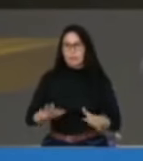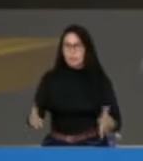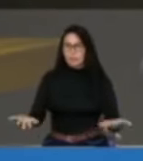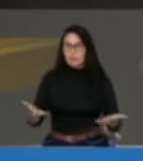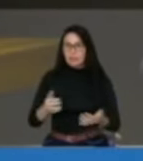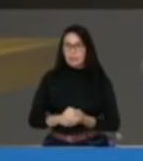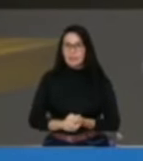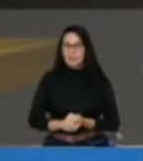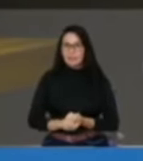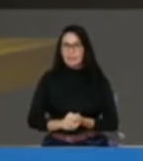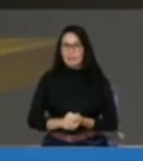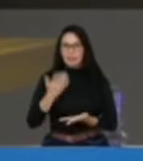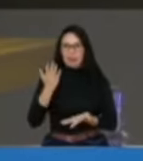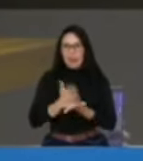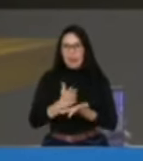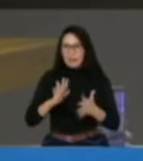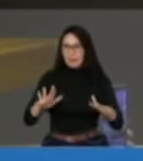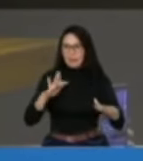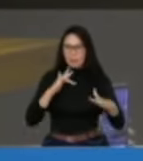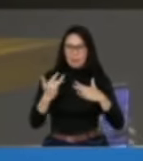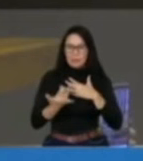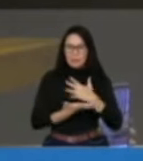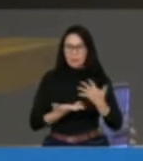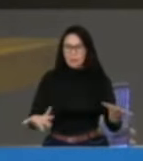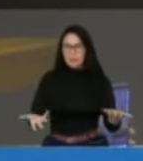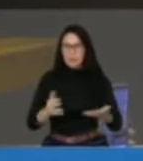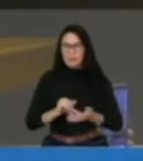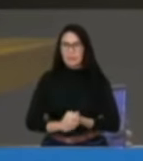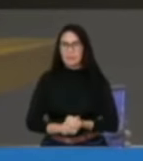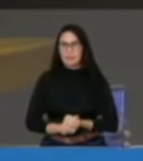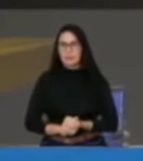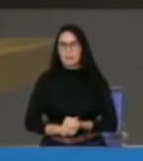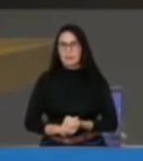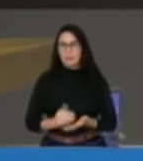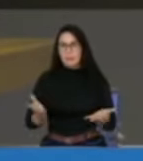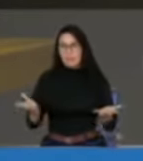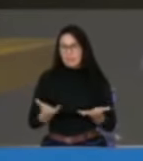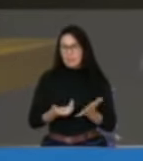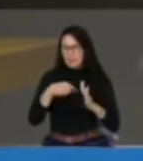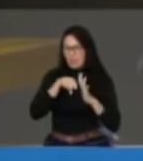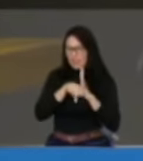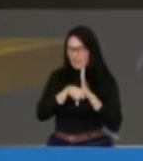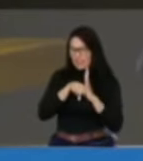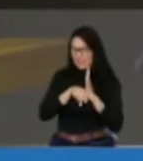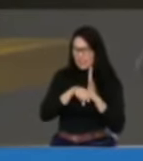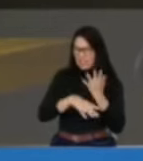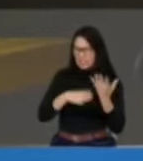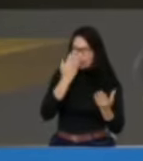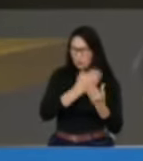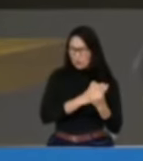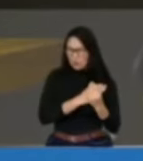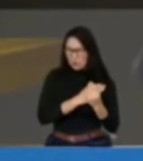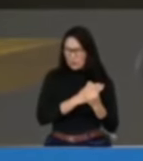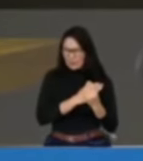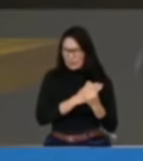nas redes sociais. Mas agora nós estamos falando de uma investigação, de um inquérito